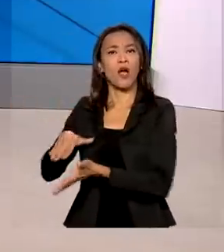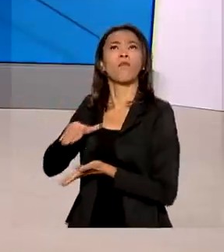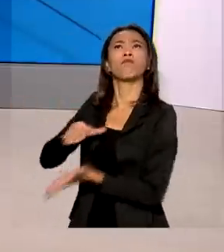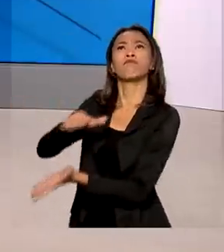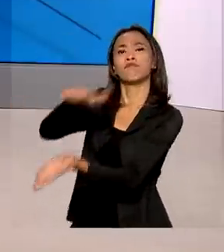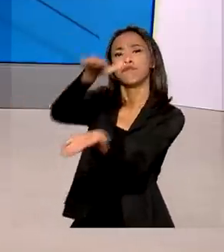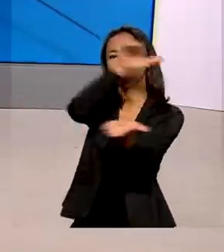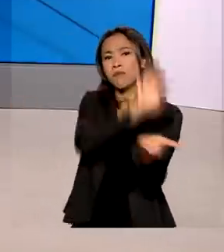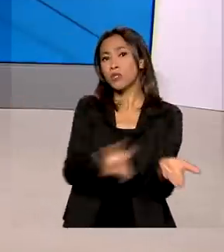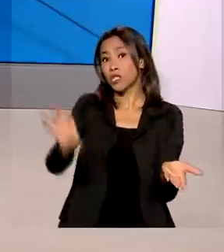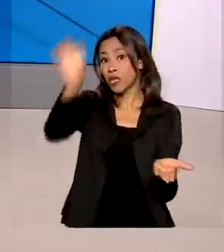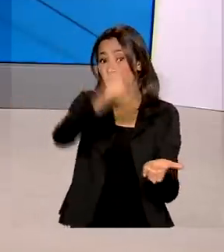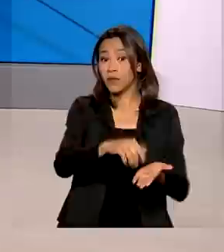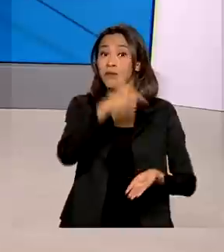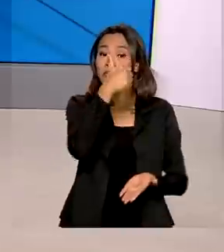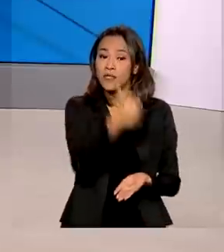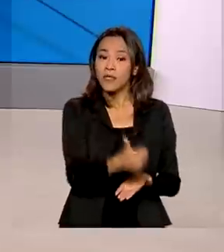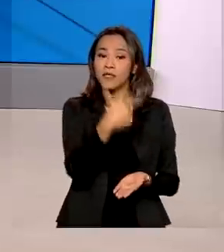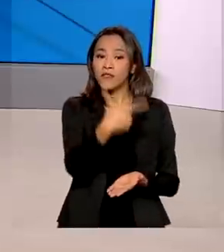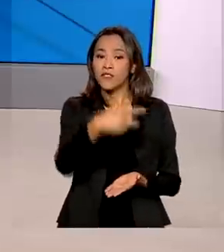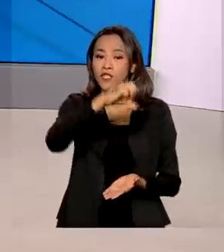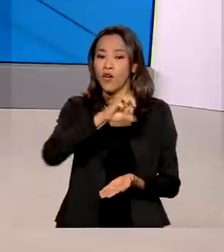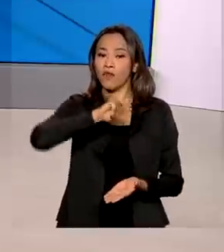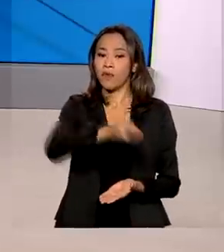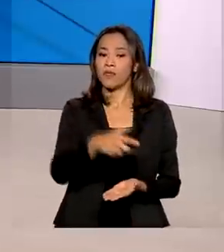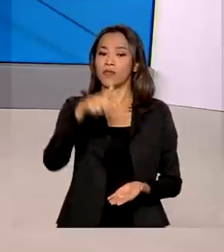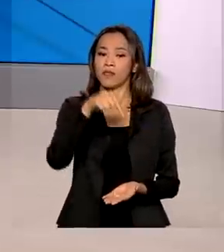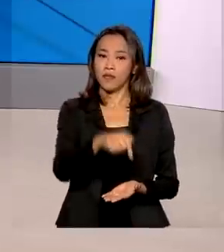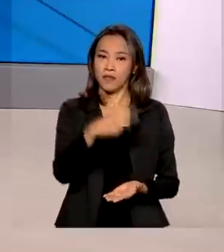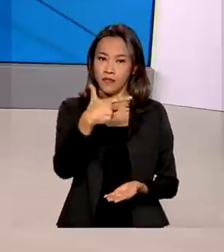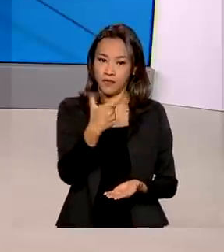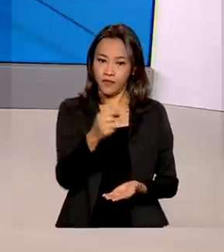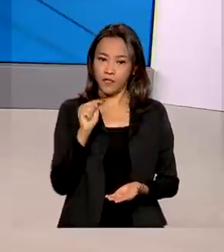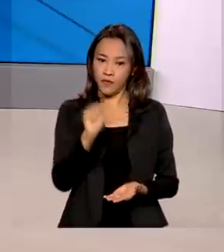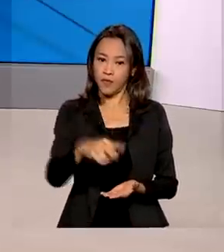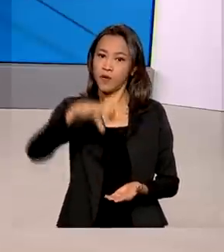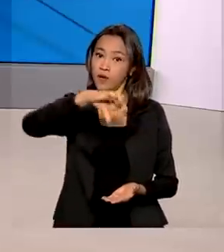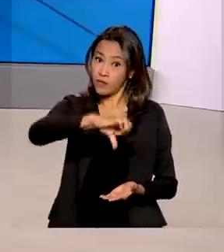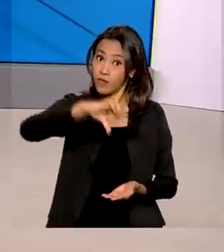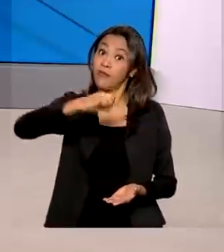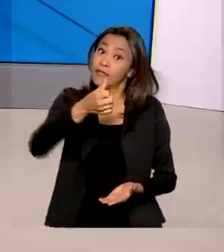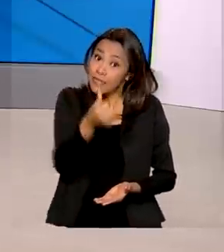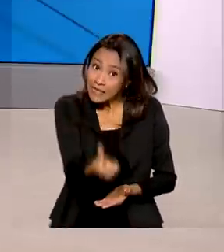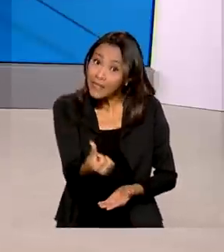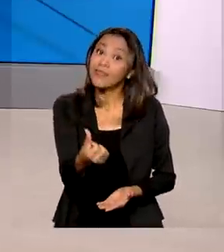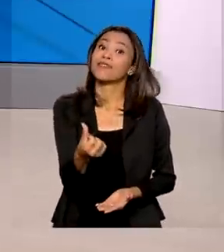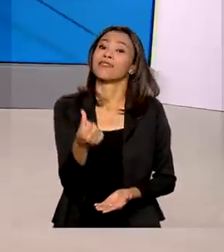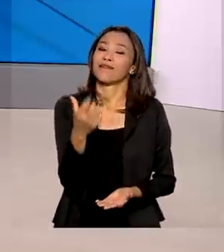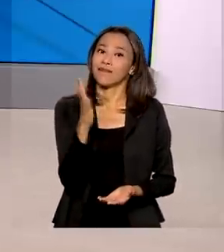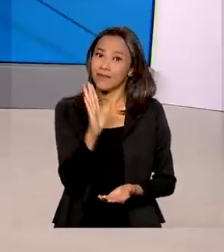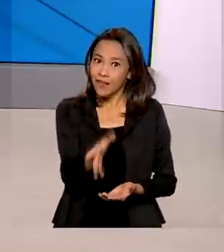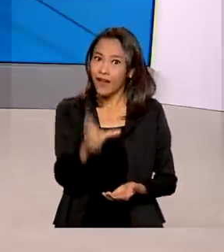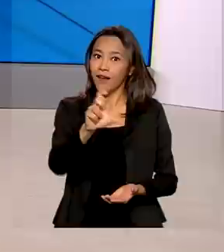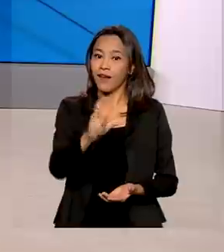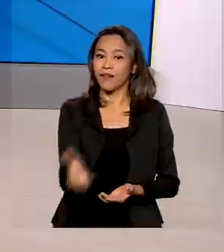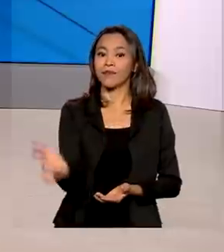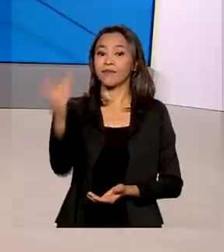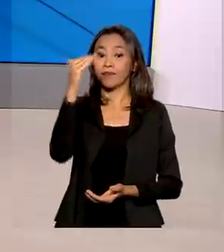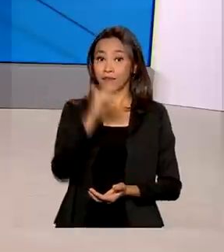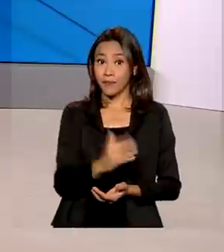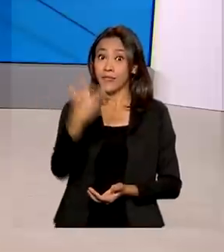os estados 129 milhões 720 mil 996 doses. As doses